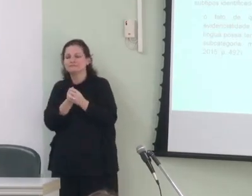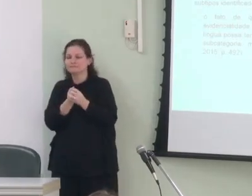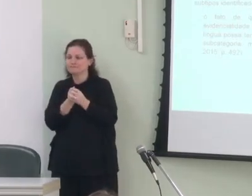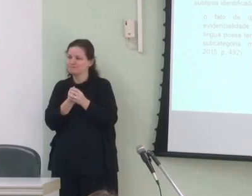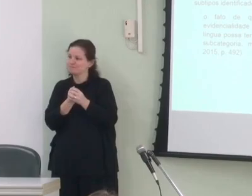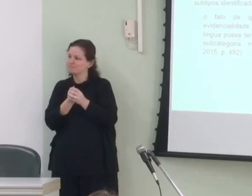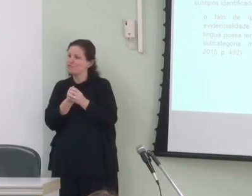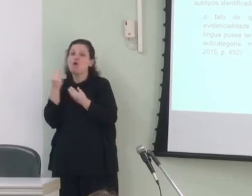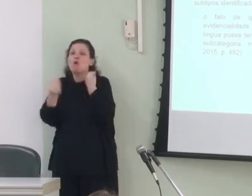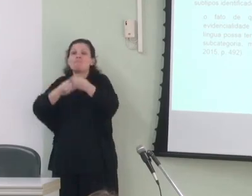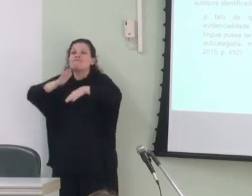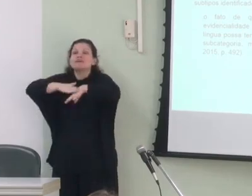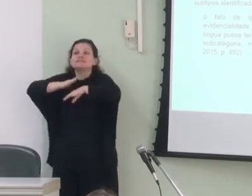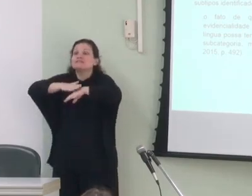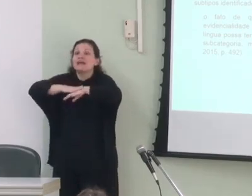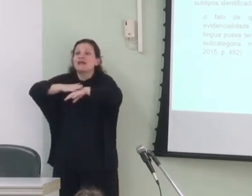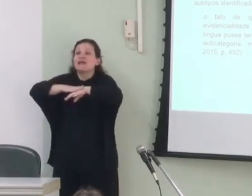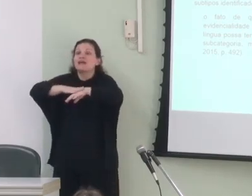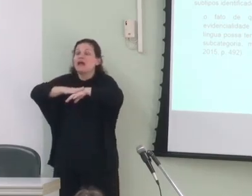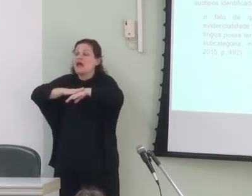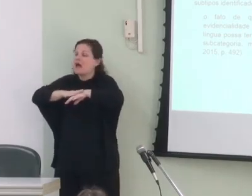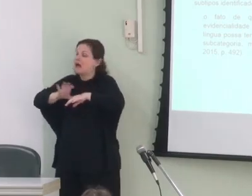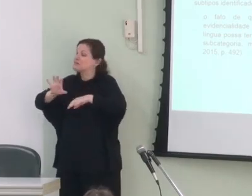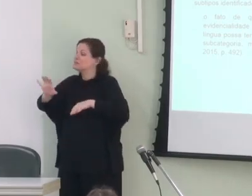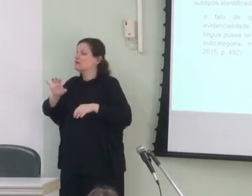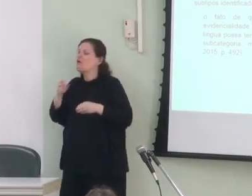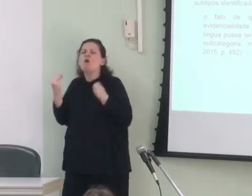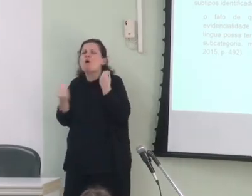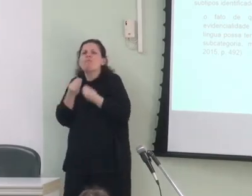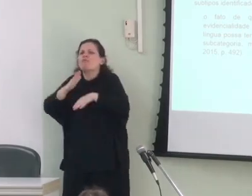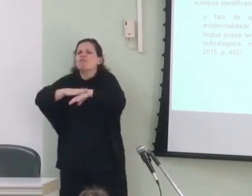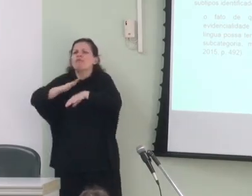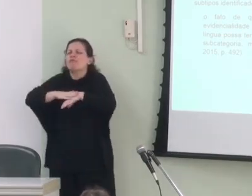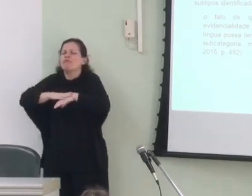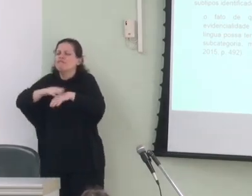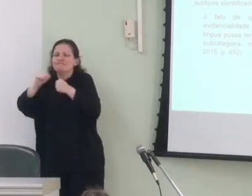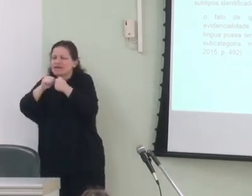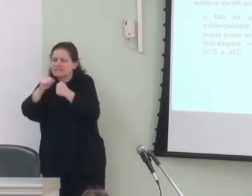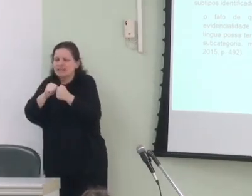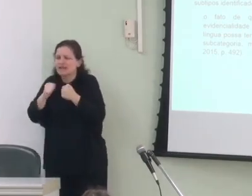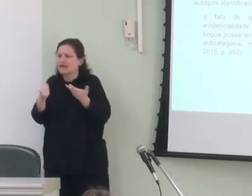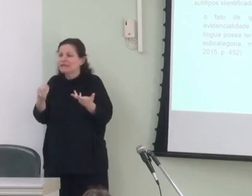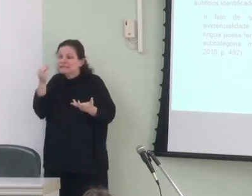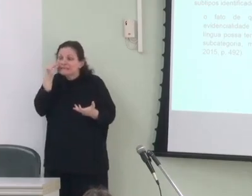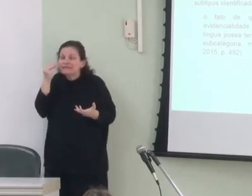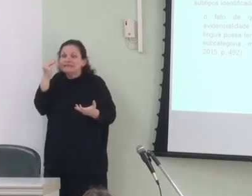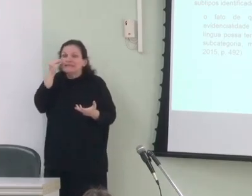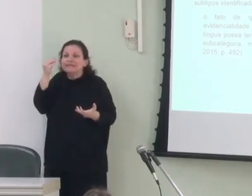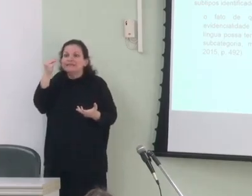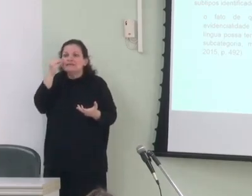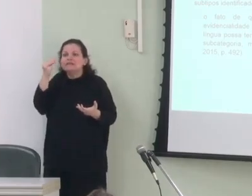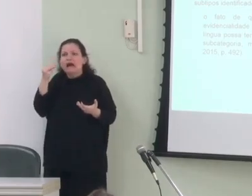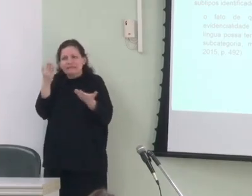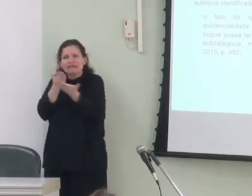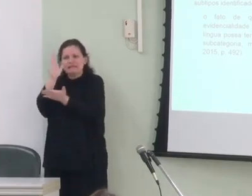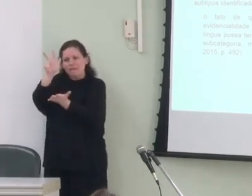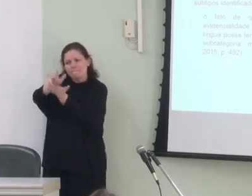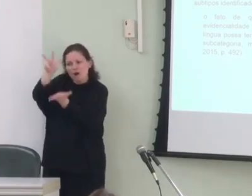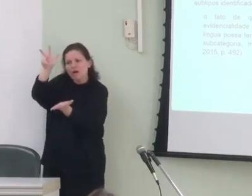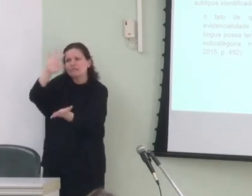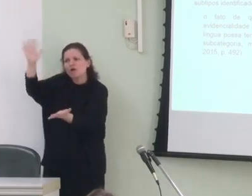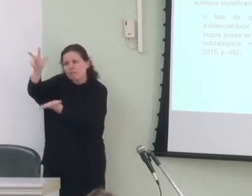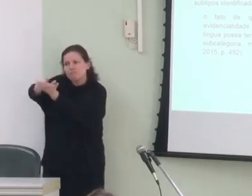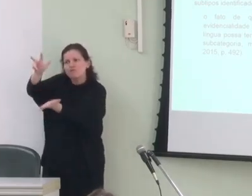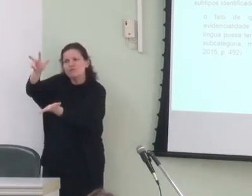como fazer para se é assim como fazer para testar atestar a validade da teoria